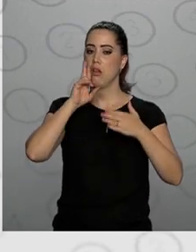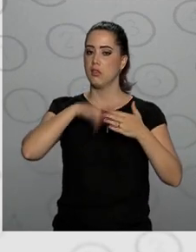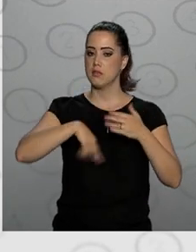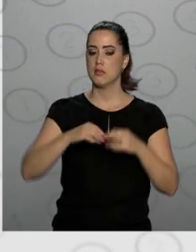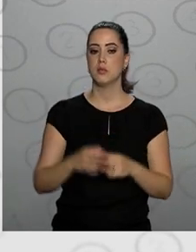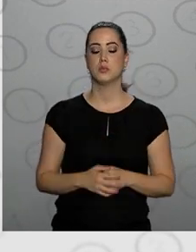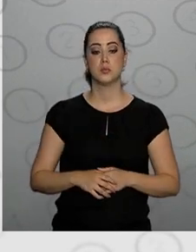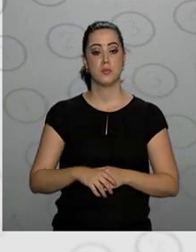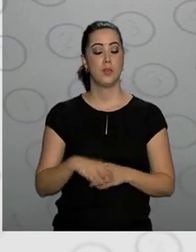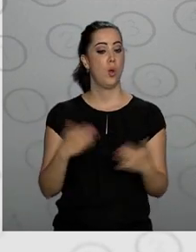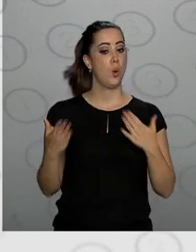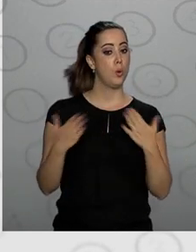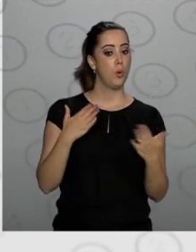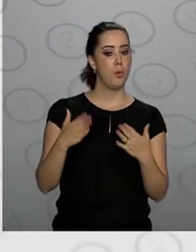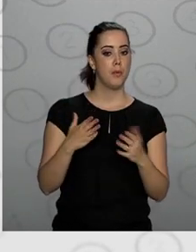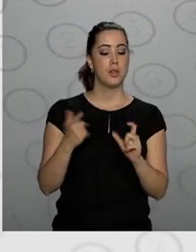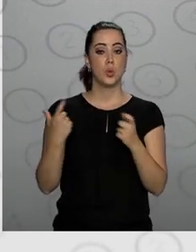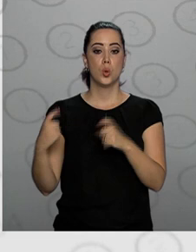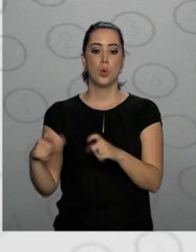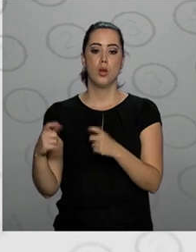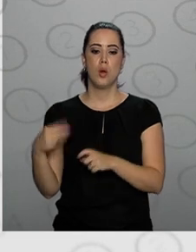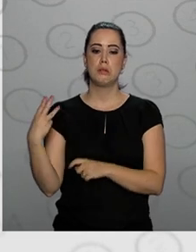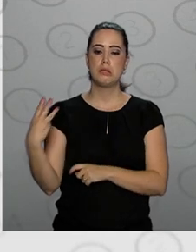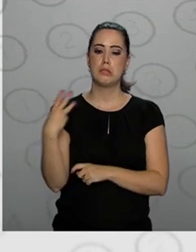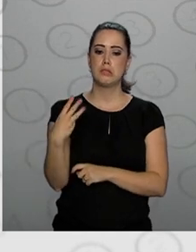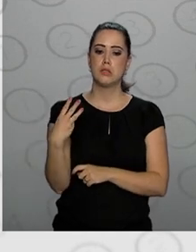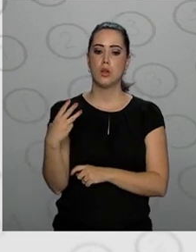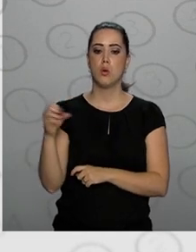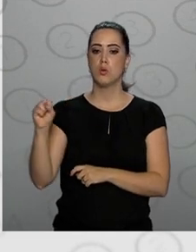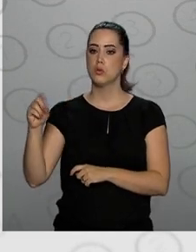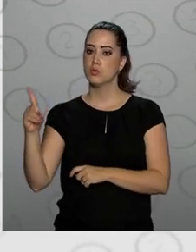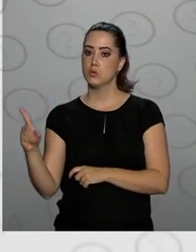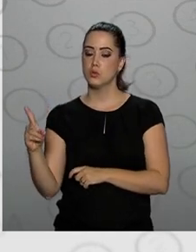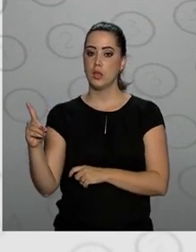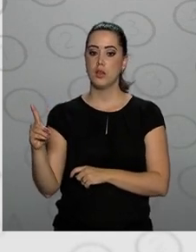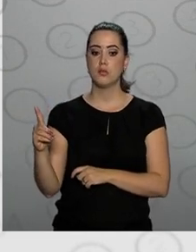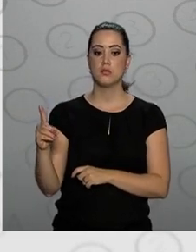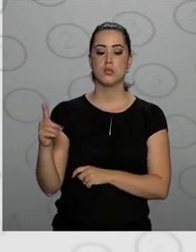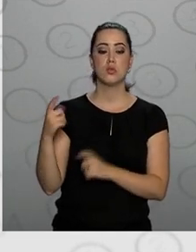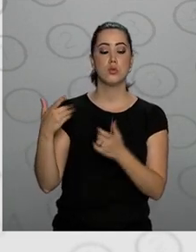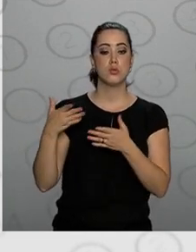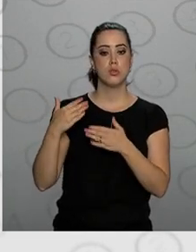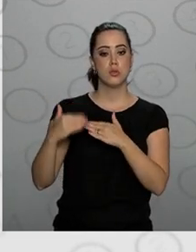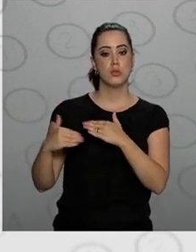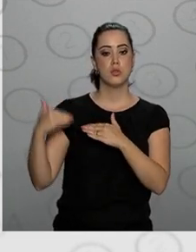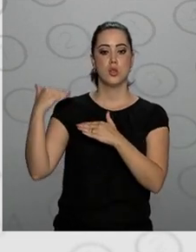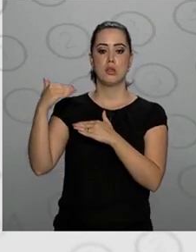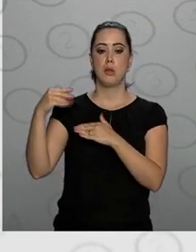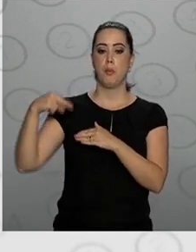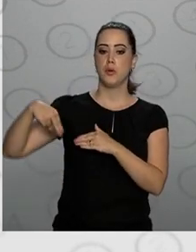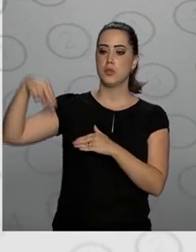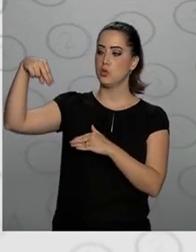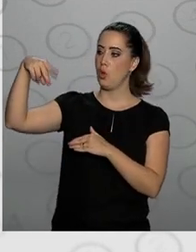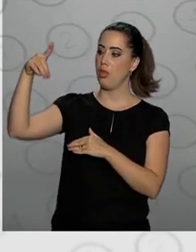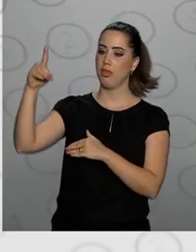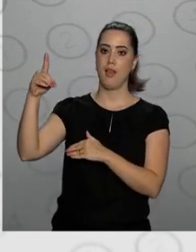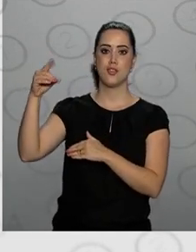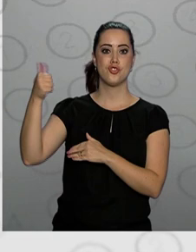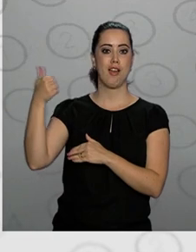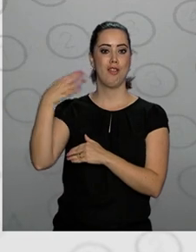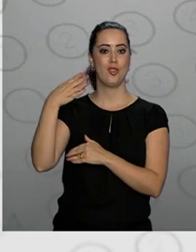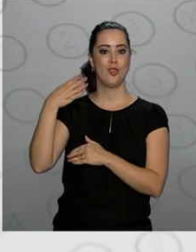máxima. Em relação à origem, 33 são da região sudeste. Na sequência, vem o nordeste, com